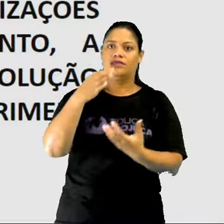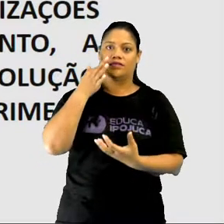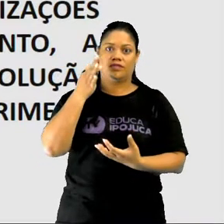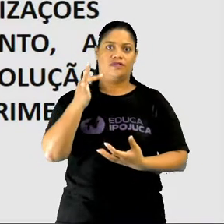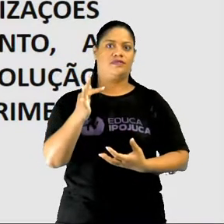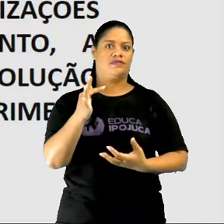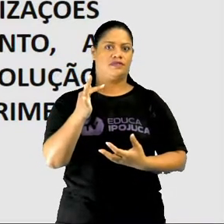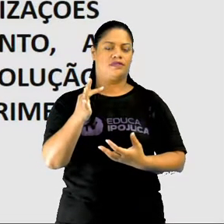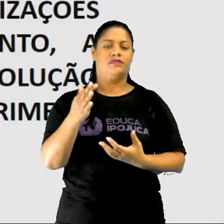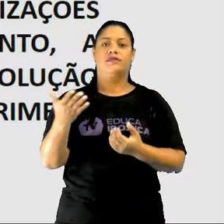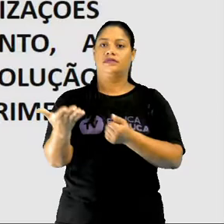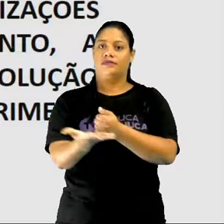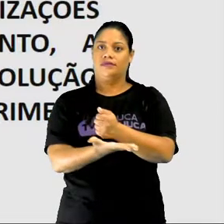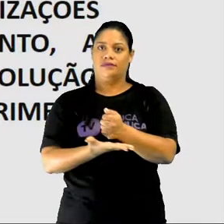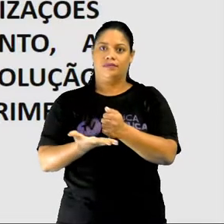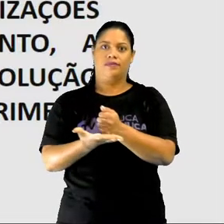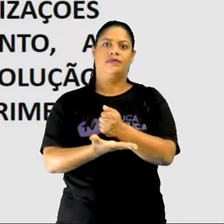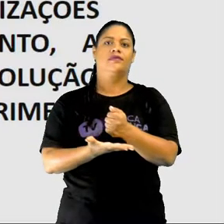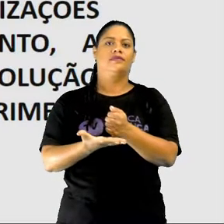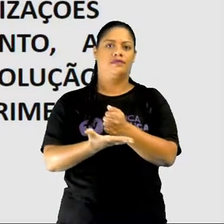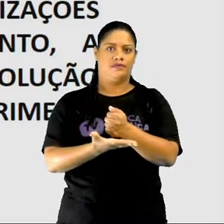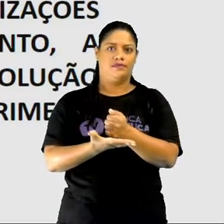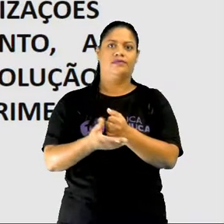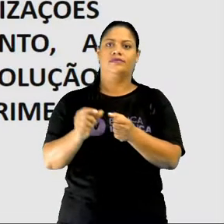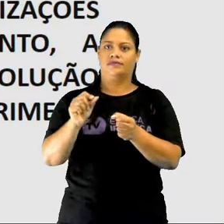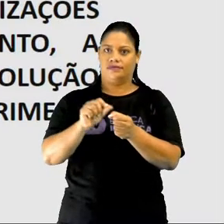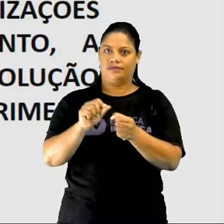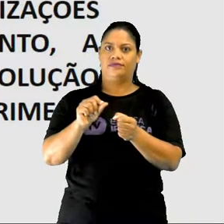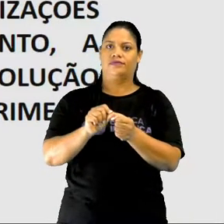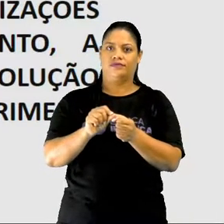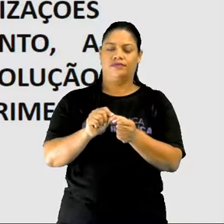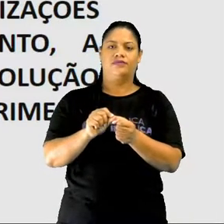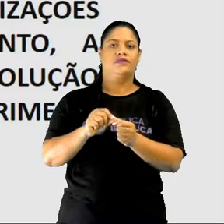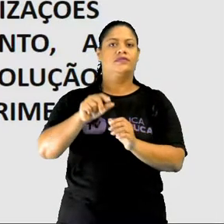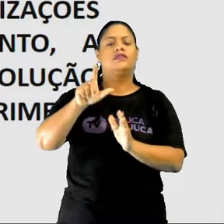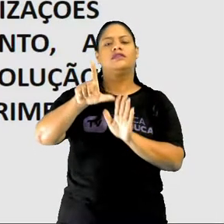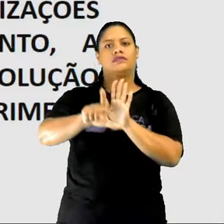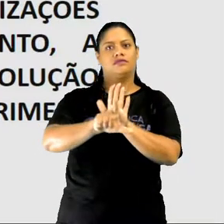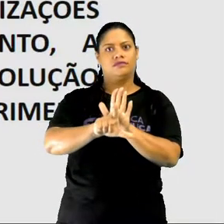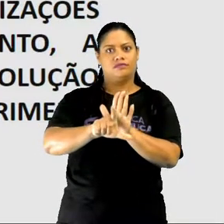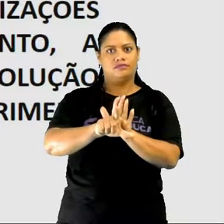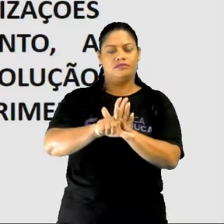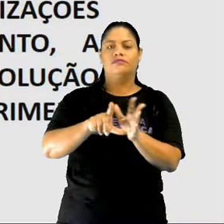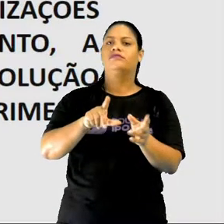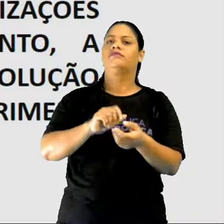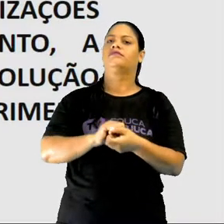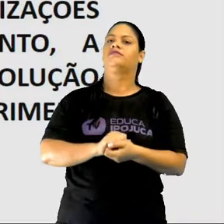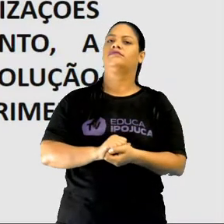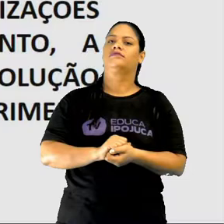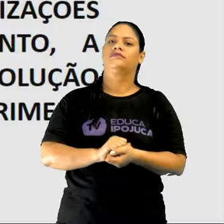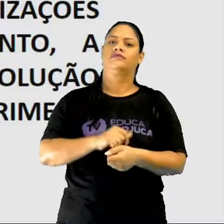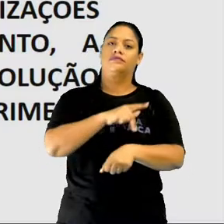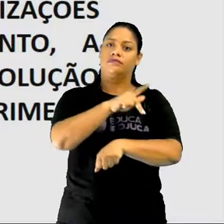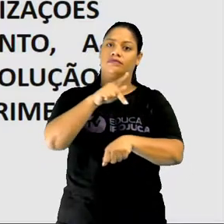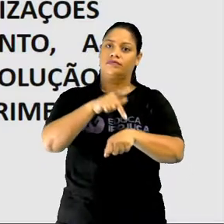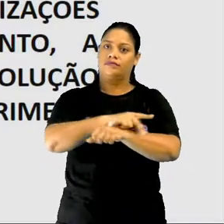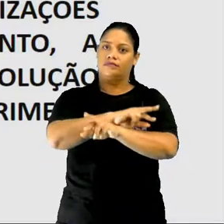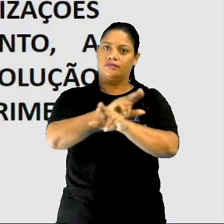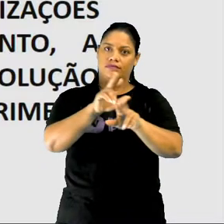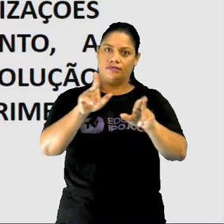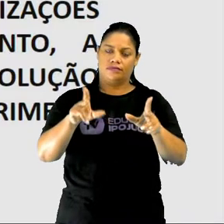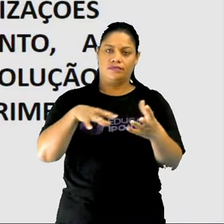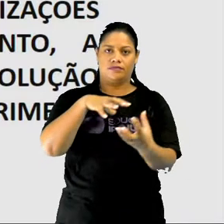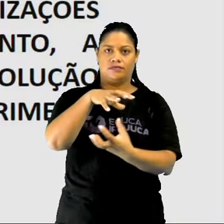que hoje é base de várias constituições federais de vários países do mundo, a revolução